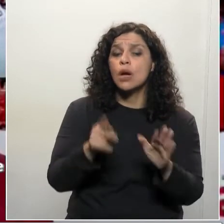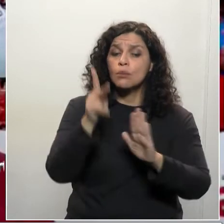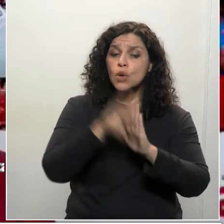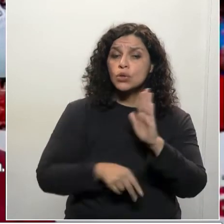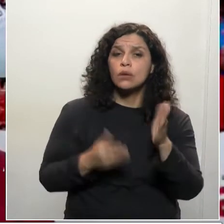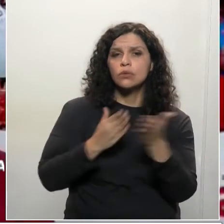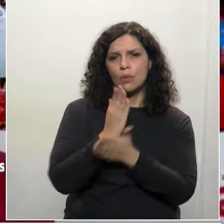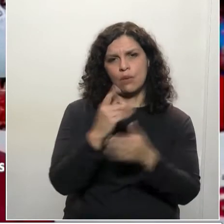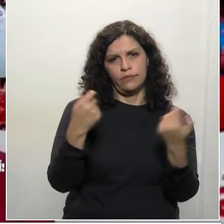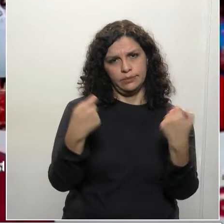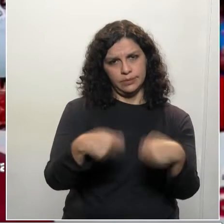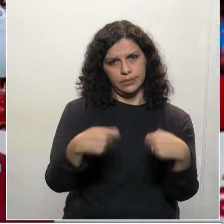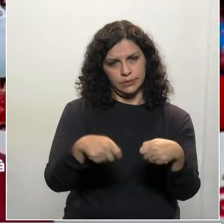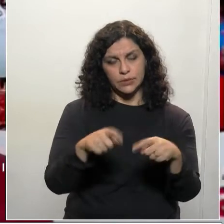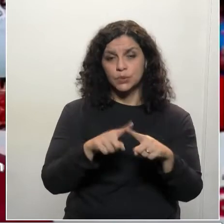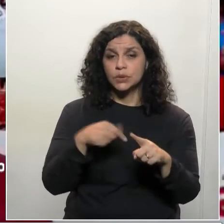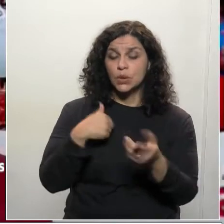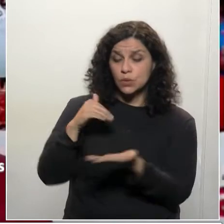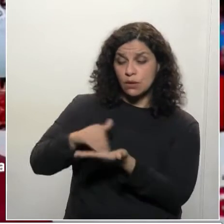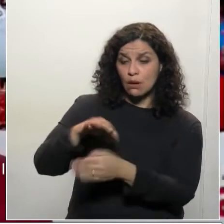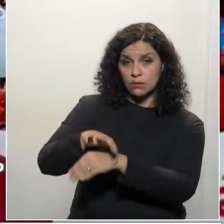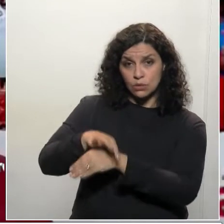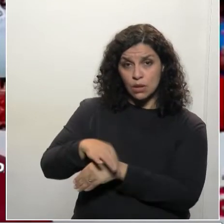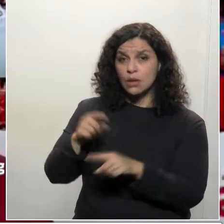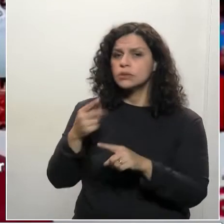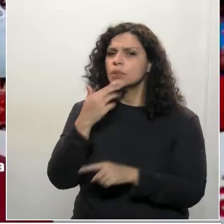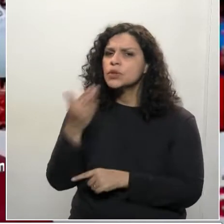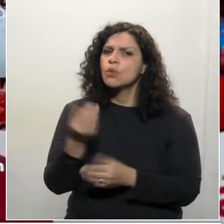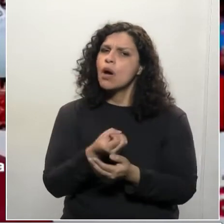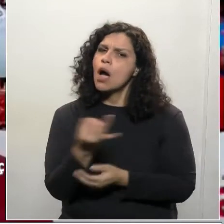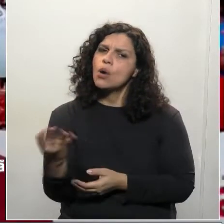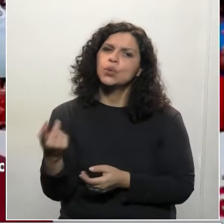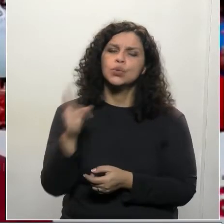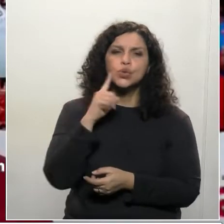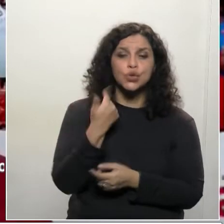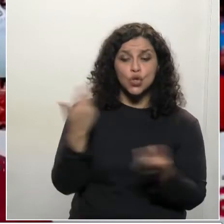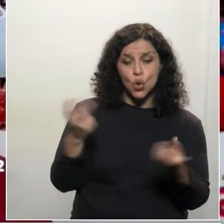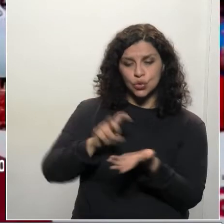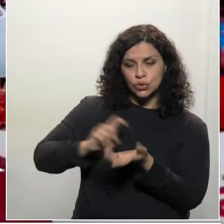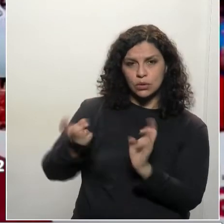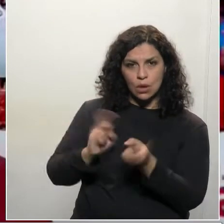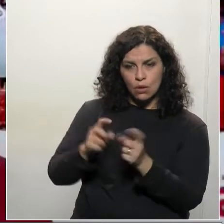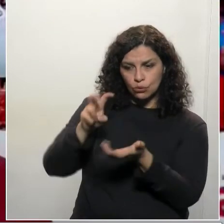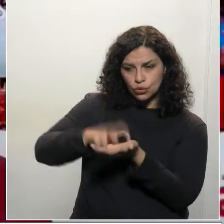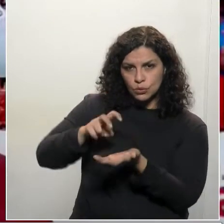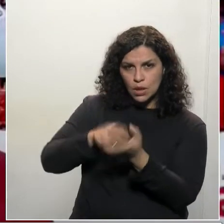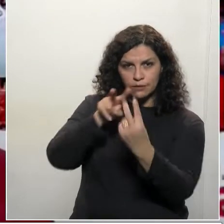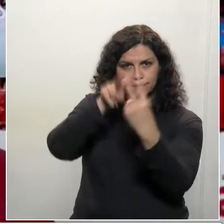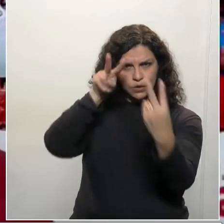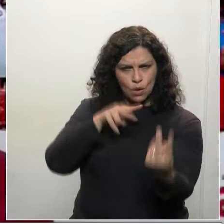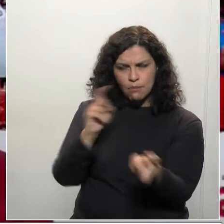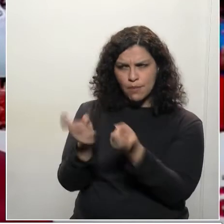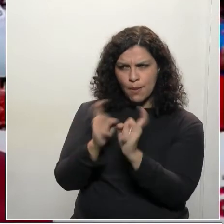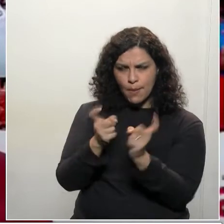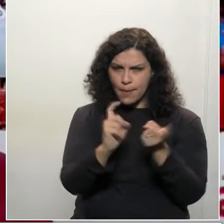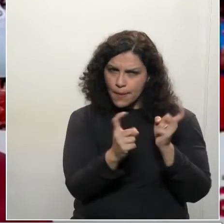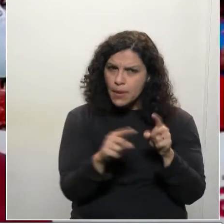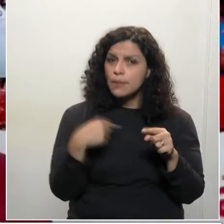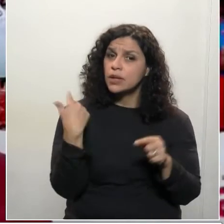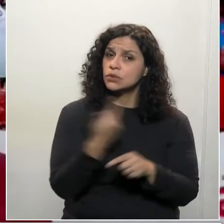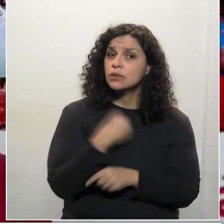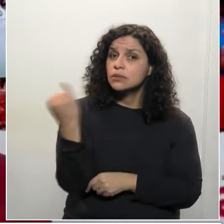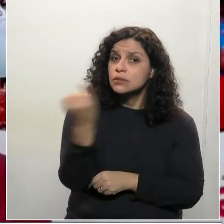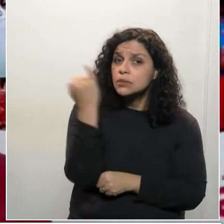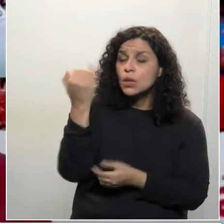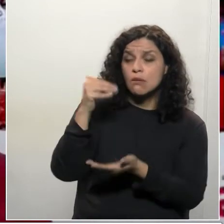aprovado. O secretário de segurança pediu mais uns dias da reunião que tivemos hoje, uma reunião online, mas é importante